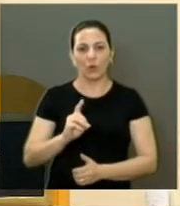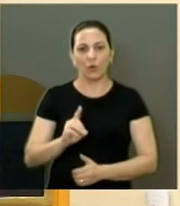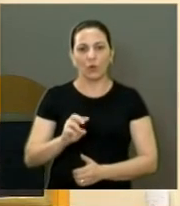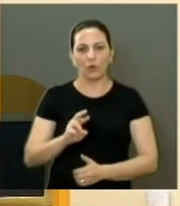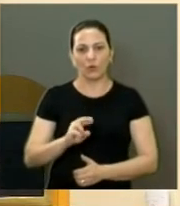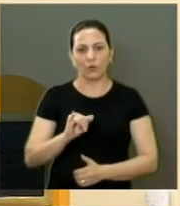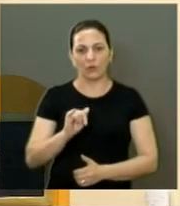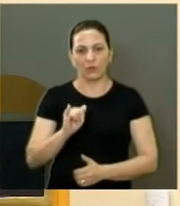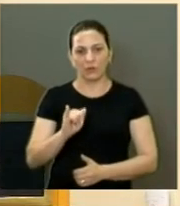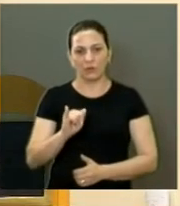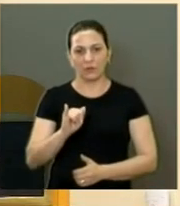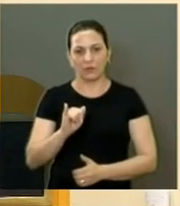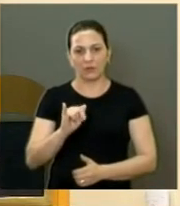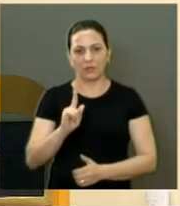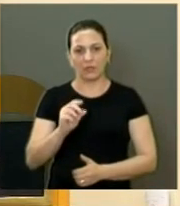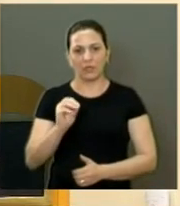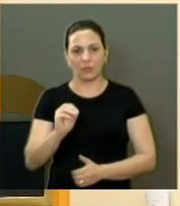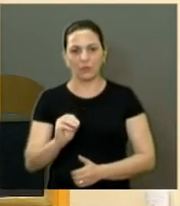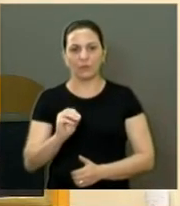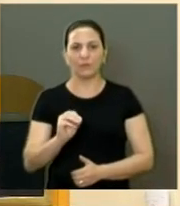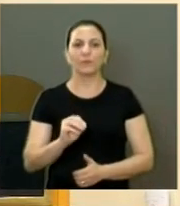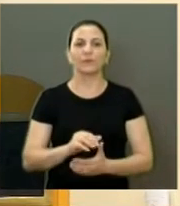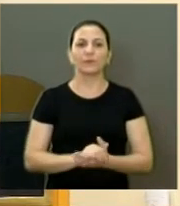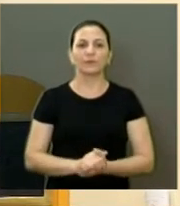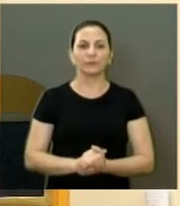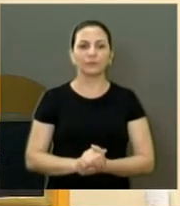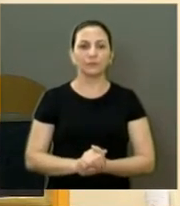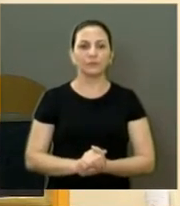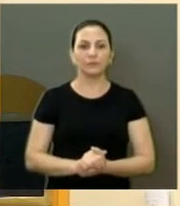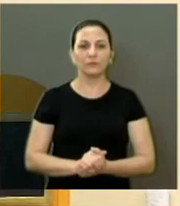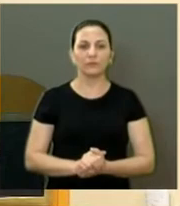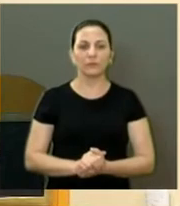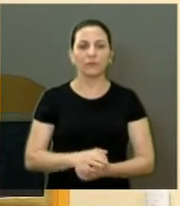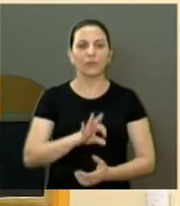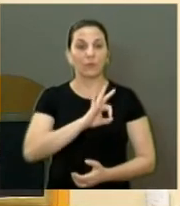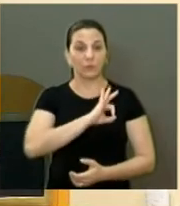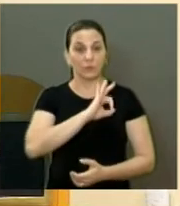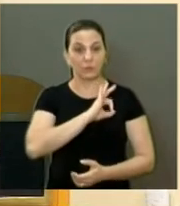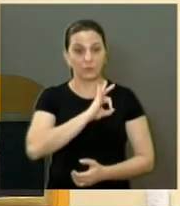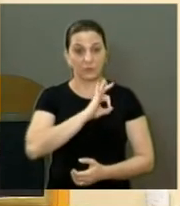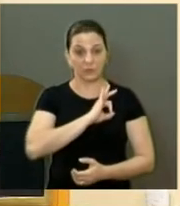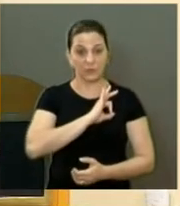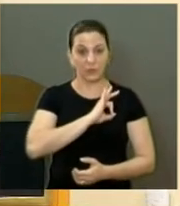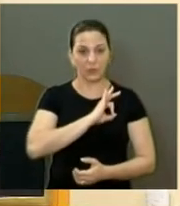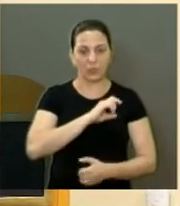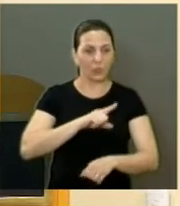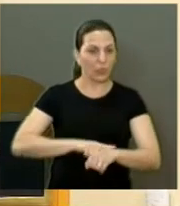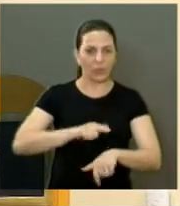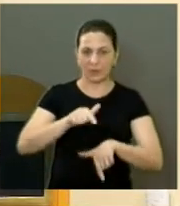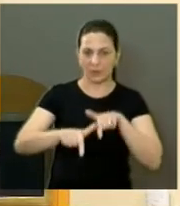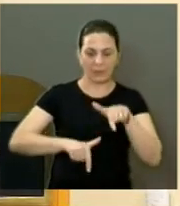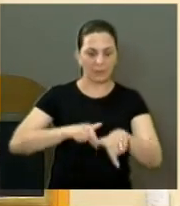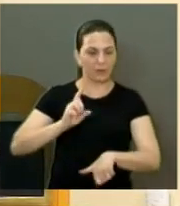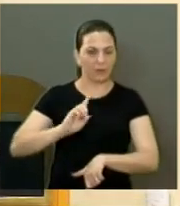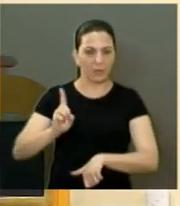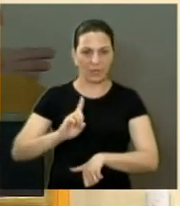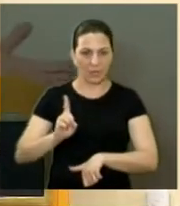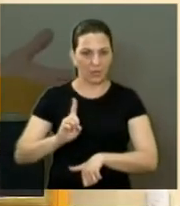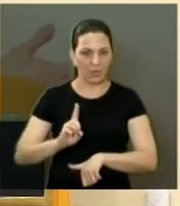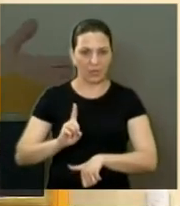em... Rodrigues? Rodrigo. Rodrigo. Mesmo o Cabo Rodrigues fora do serviço, ele